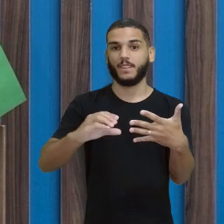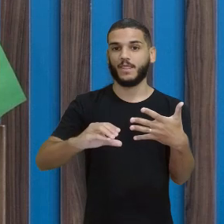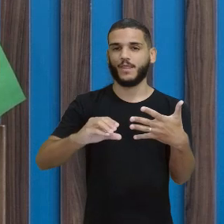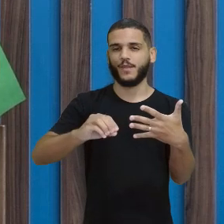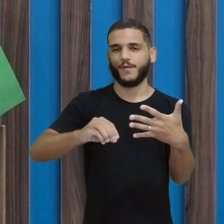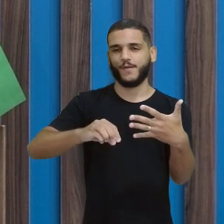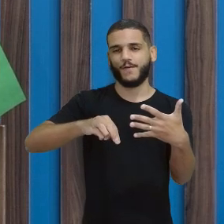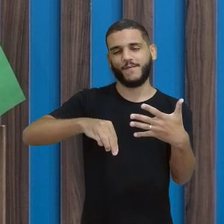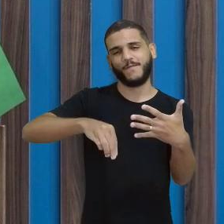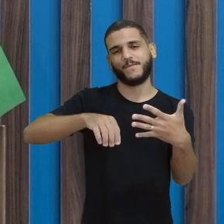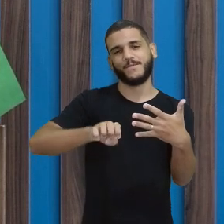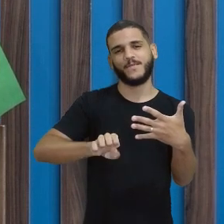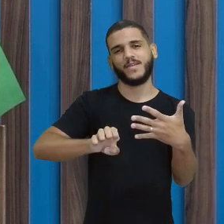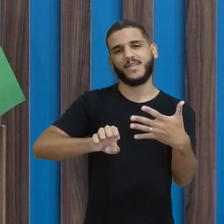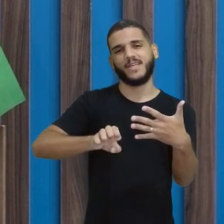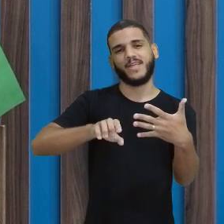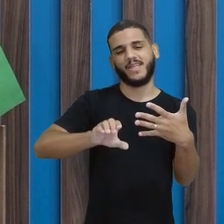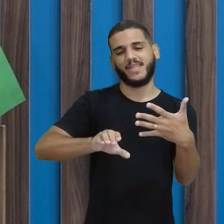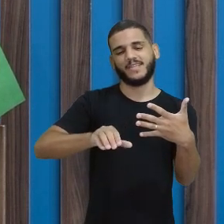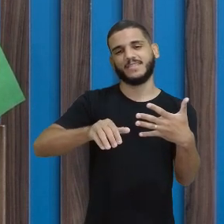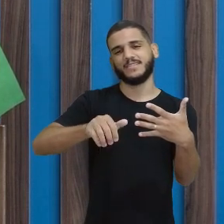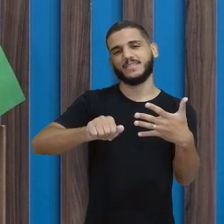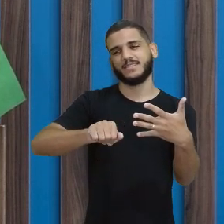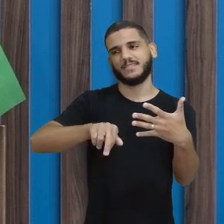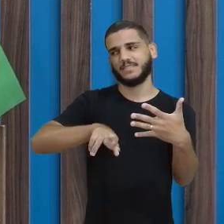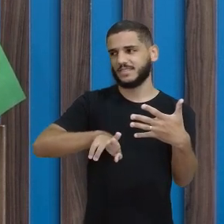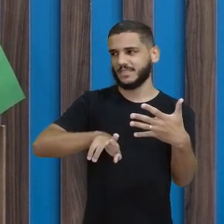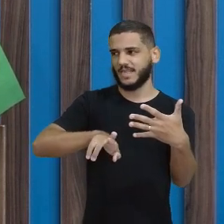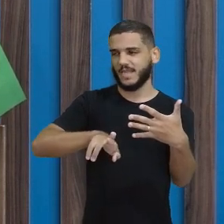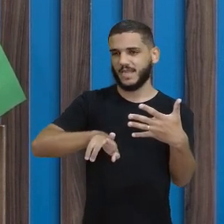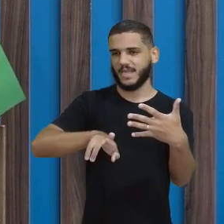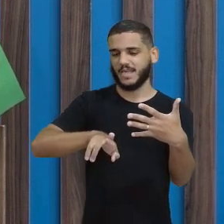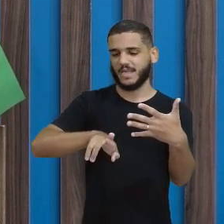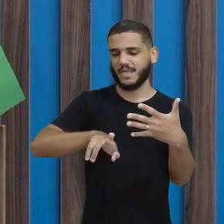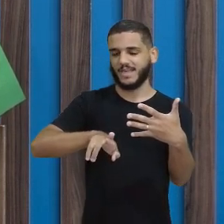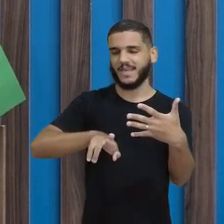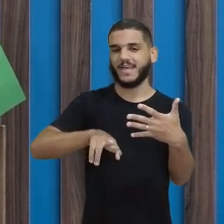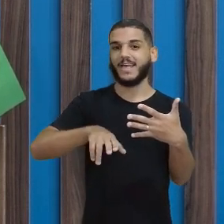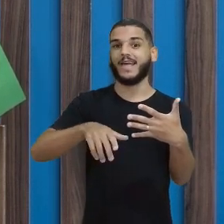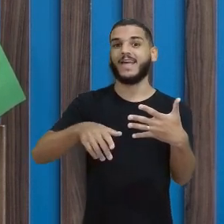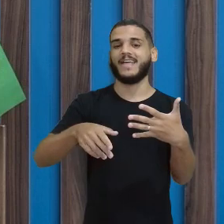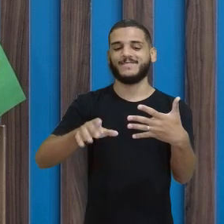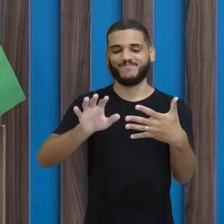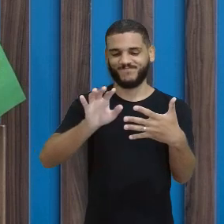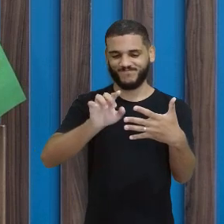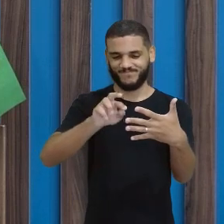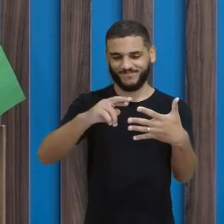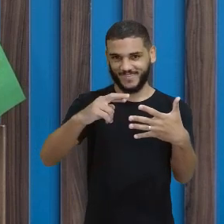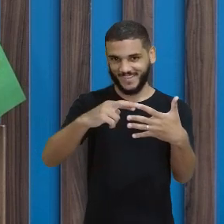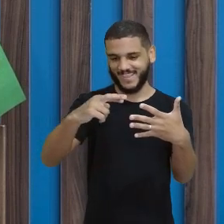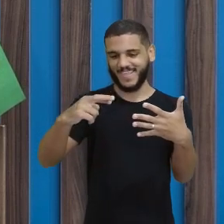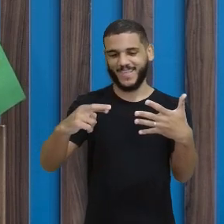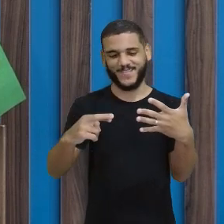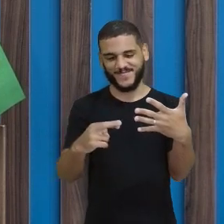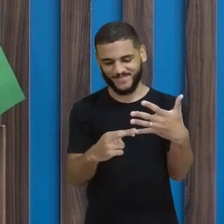Com-me-sa-r. Come-sa-r. Rima com vibrar. Olha aí.